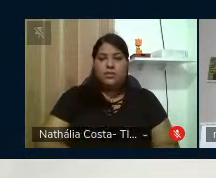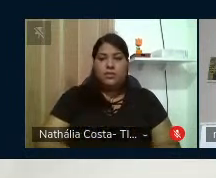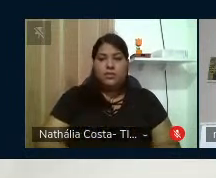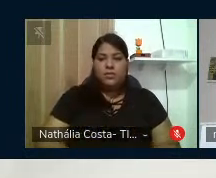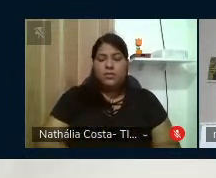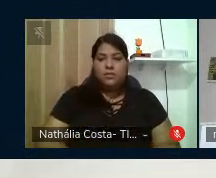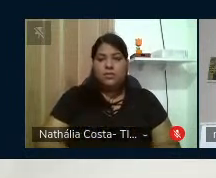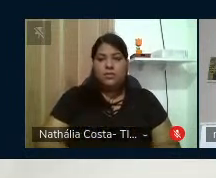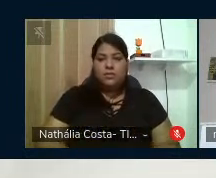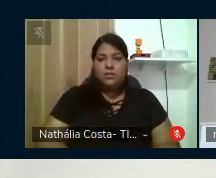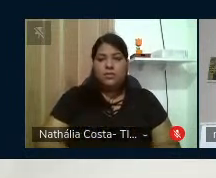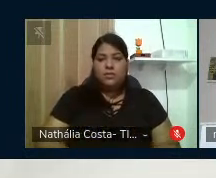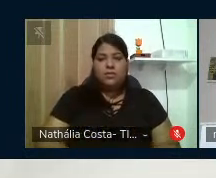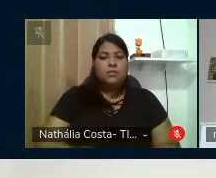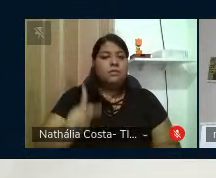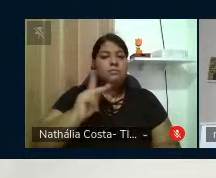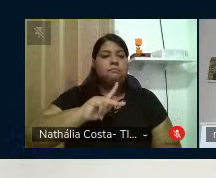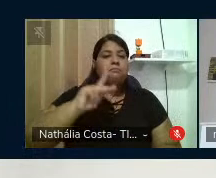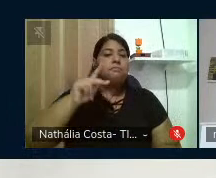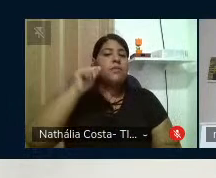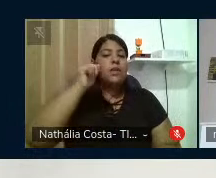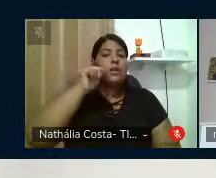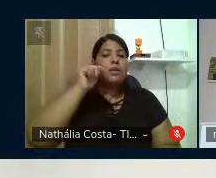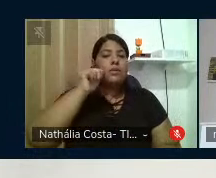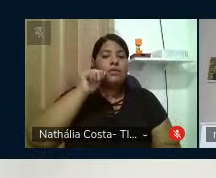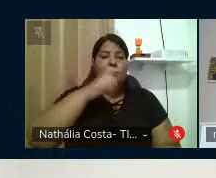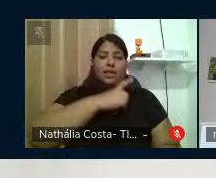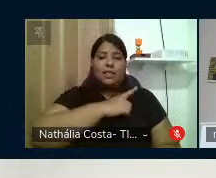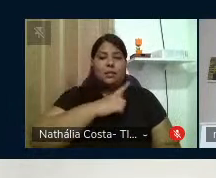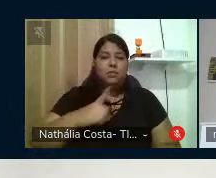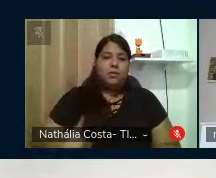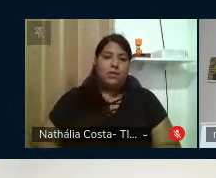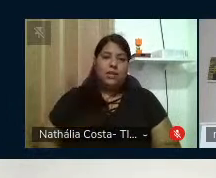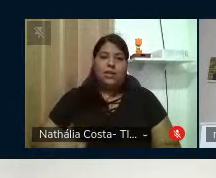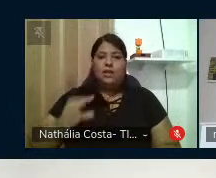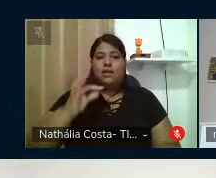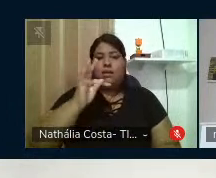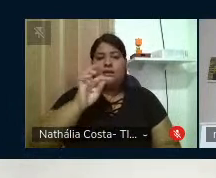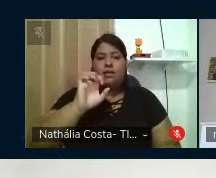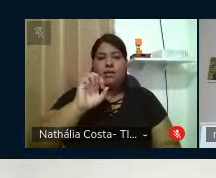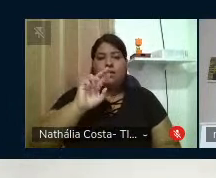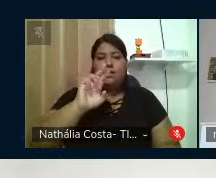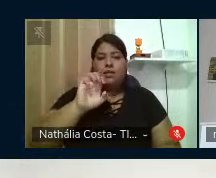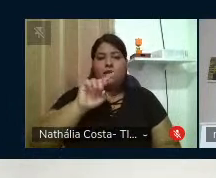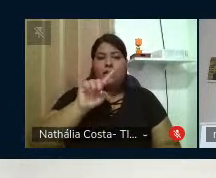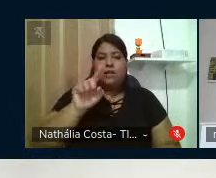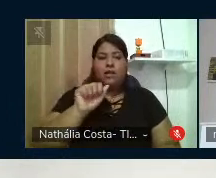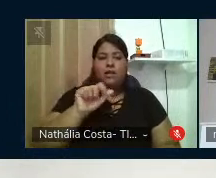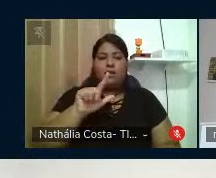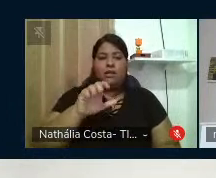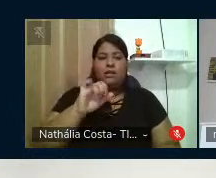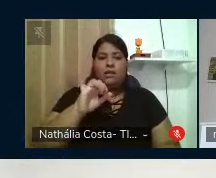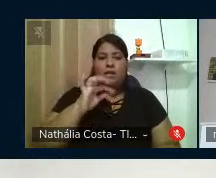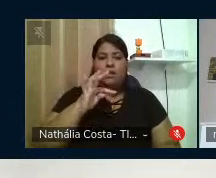a professora deputada Tereza Leitão.